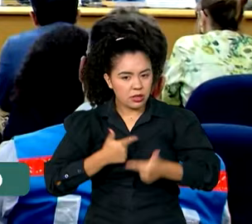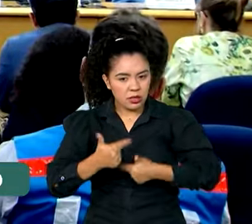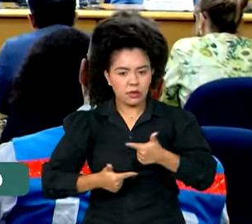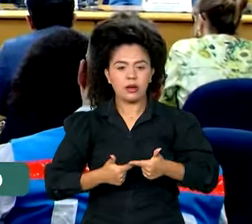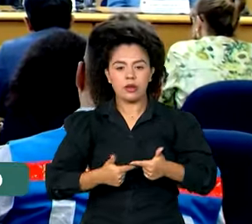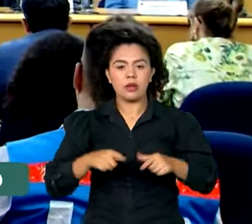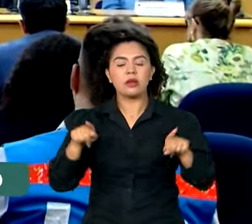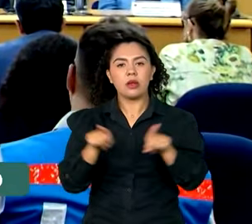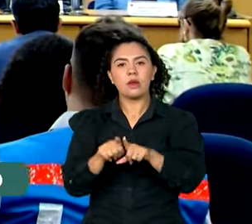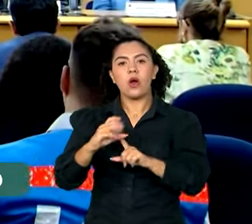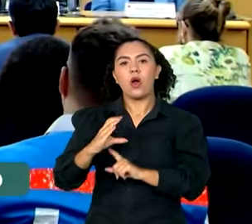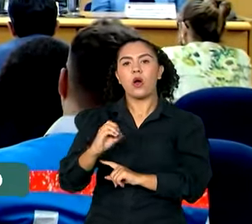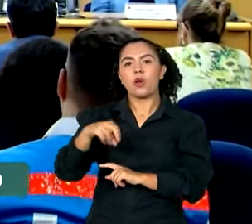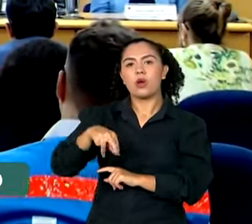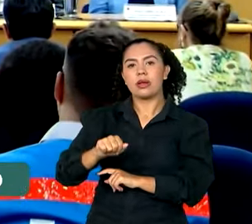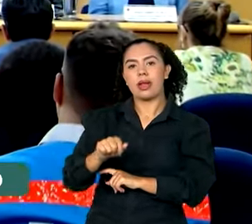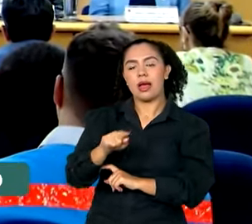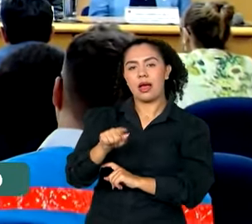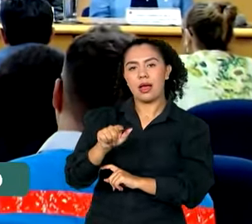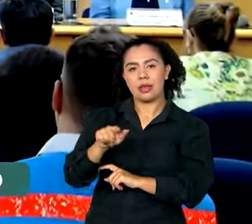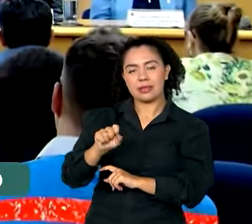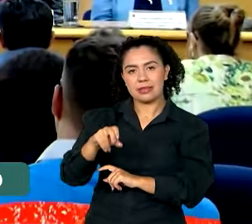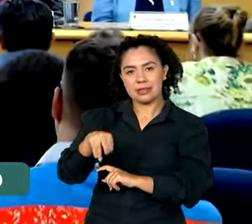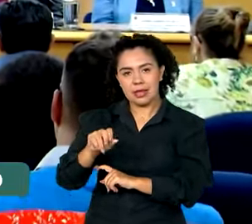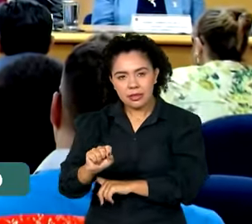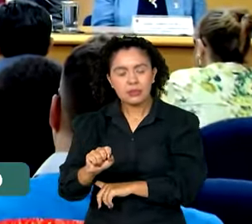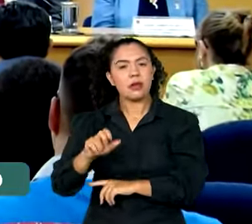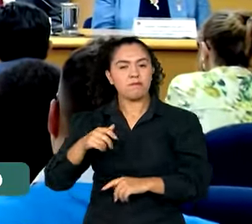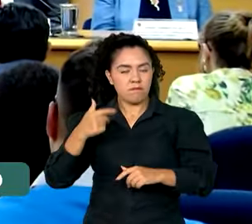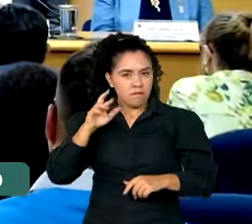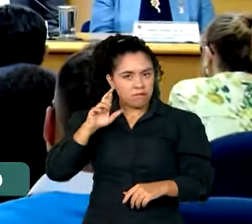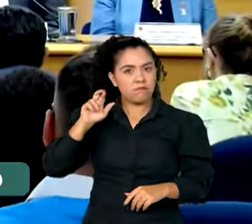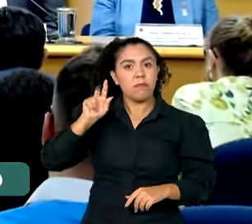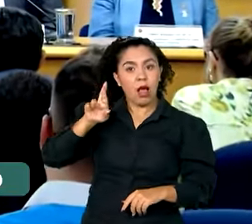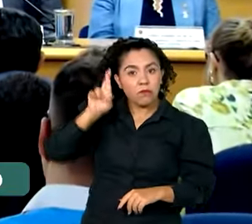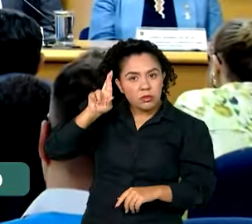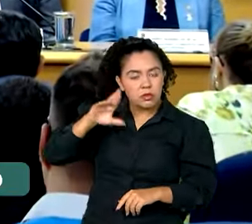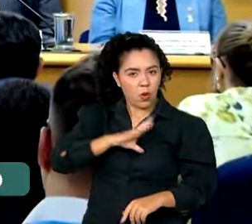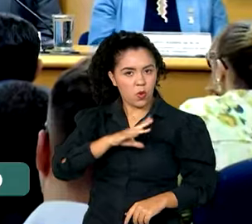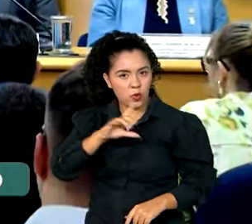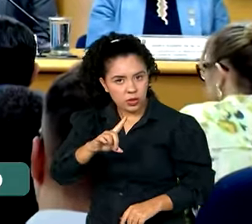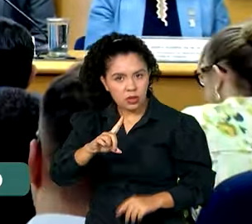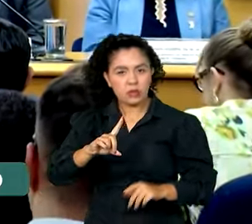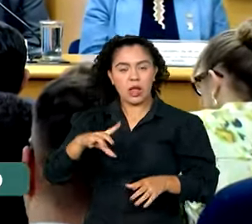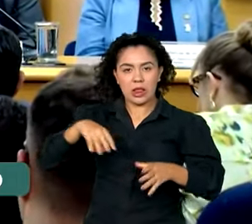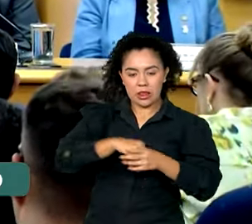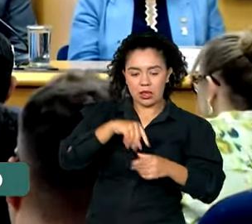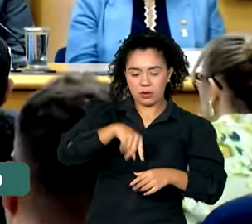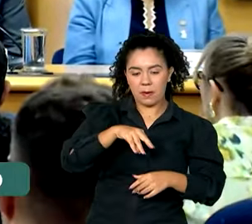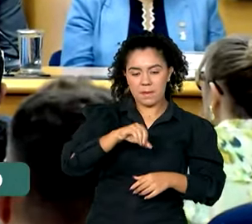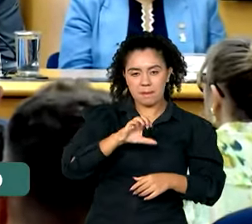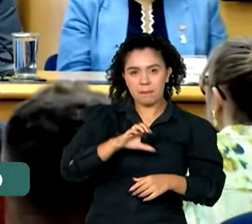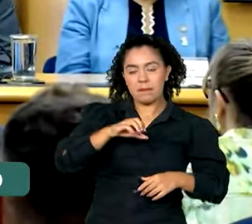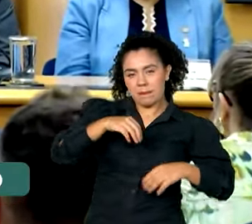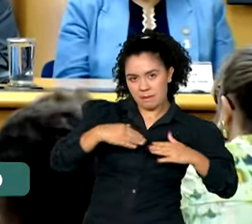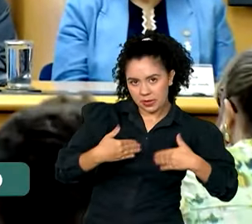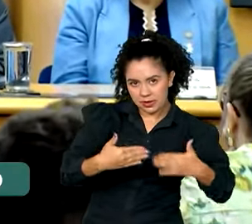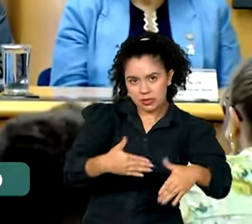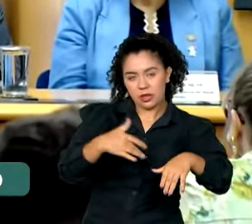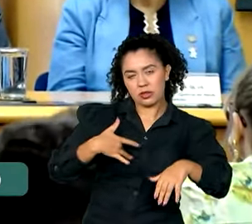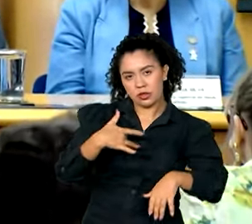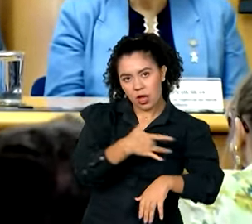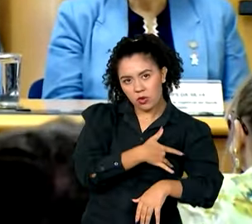Conasemes e aí reconhecer a importância dessa coordenação aqui pelo Ministério da Saúde dentro de uma construção tripartite,